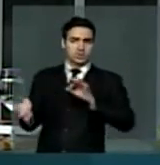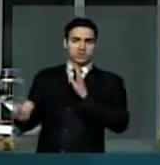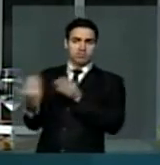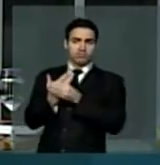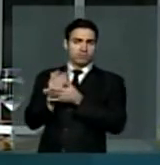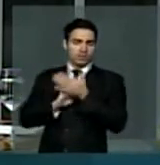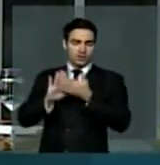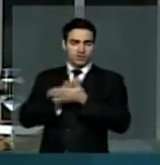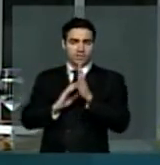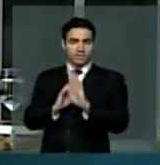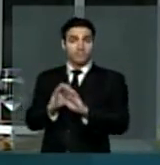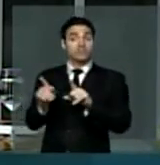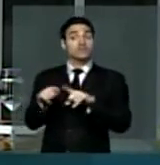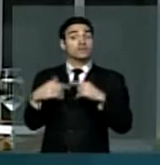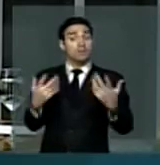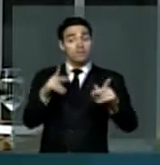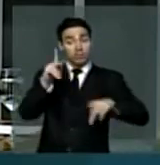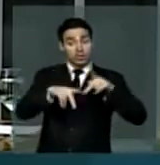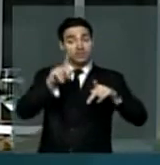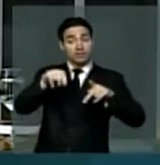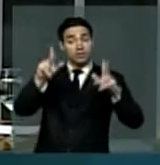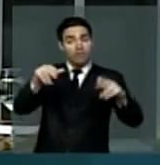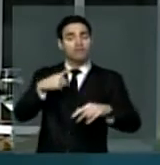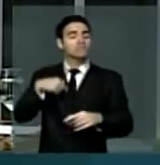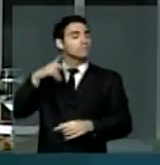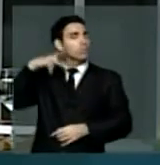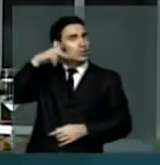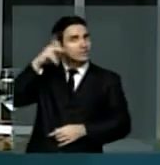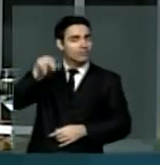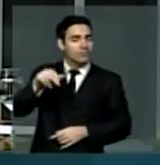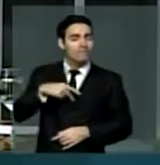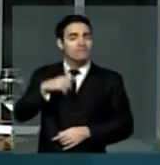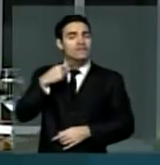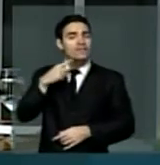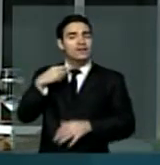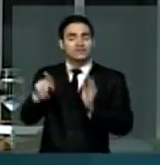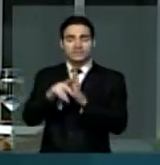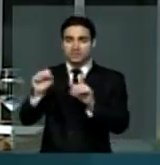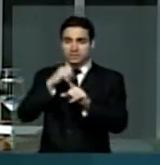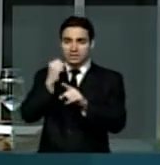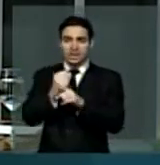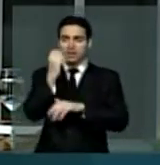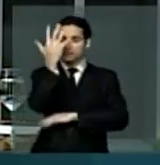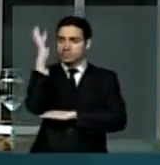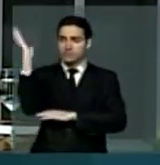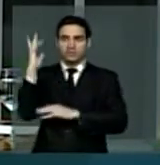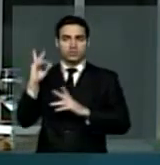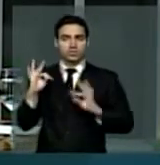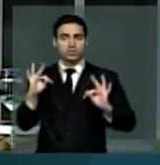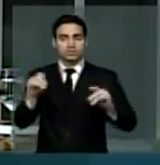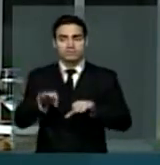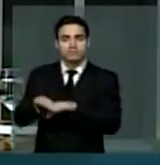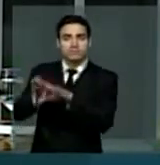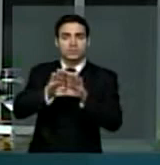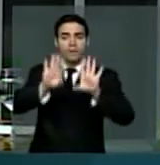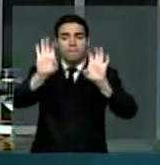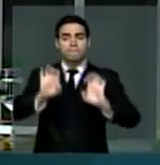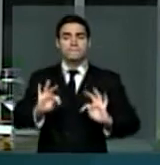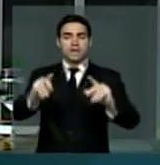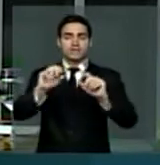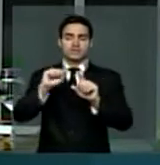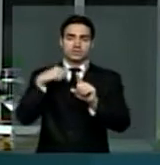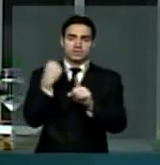para atender as demandas sociais e ambientais em vista do bem comum o bem de todos